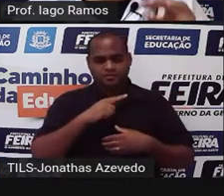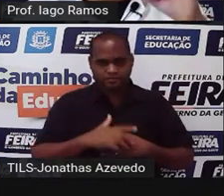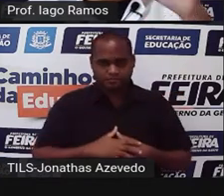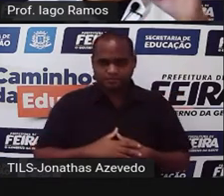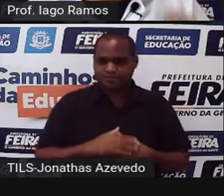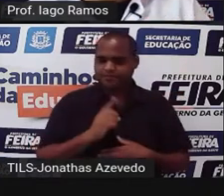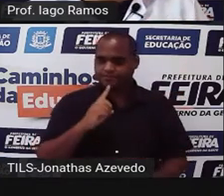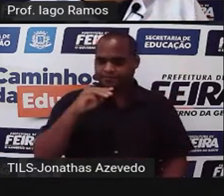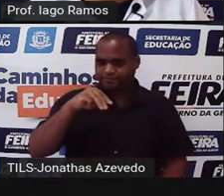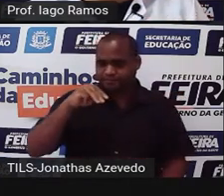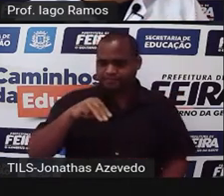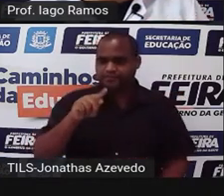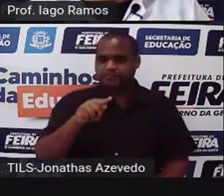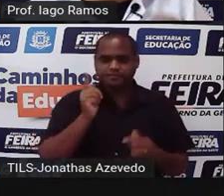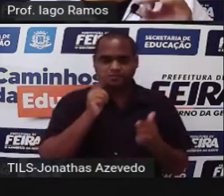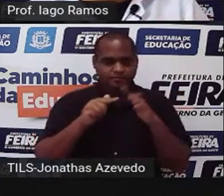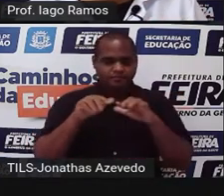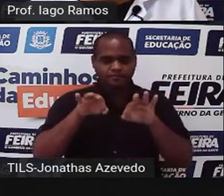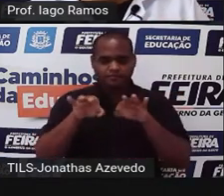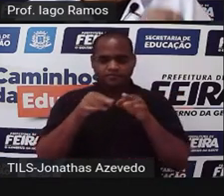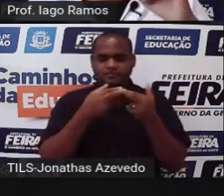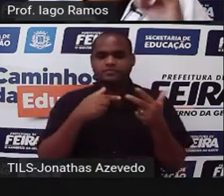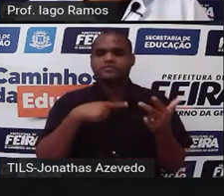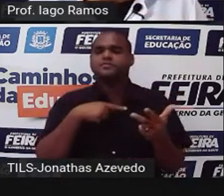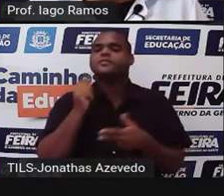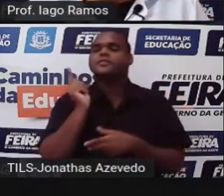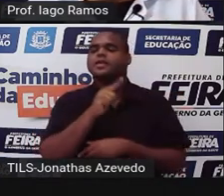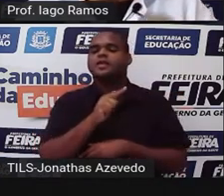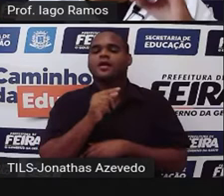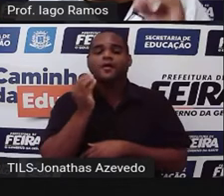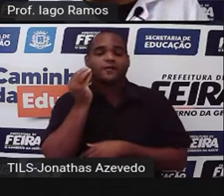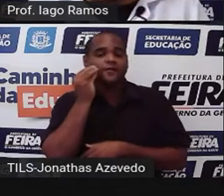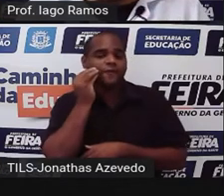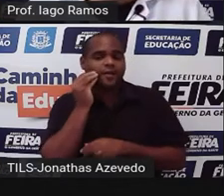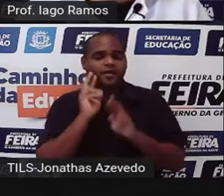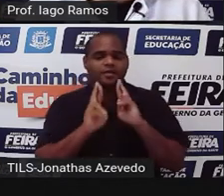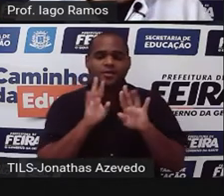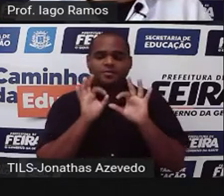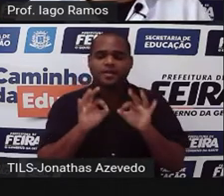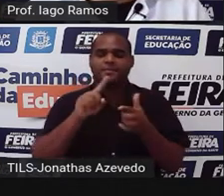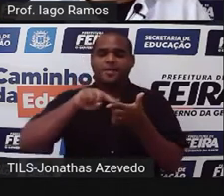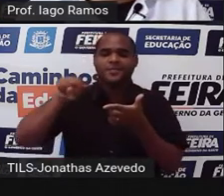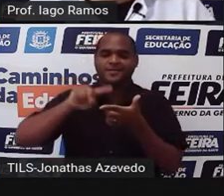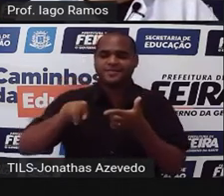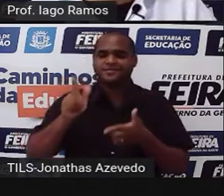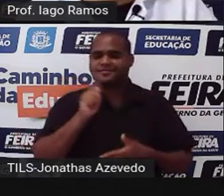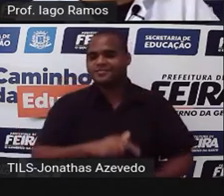minutinho para você organizar suas ideias e tentar solucionar esse probleminha.